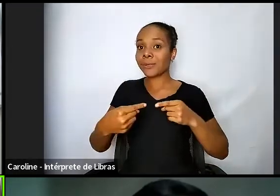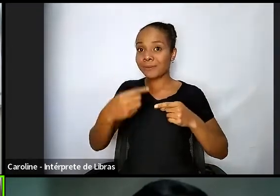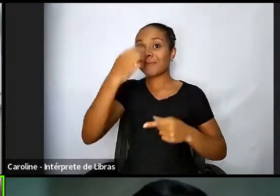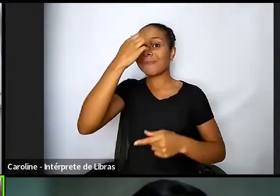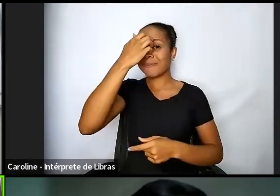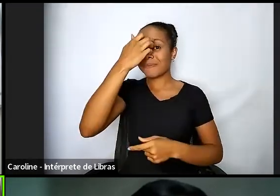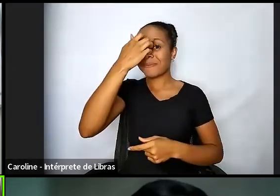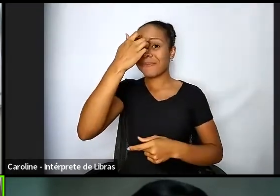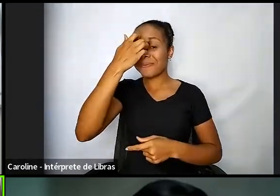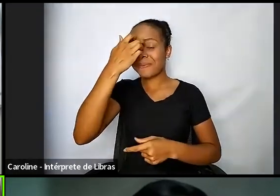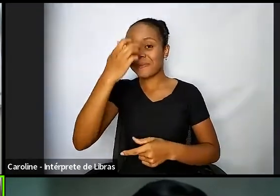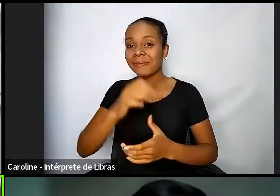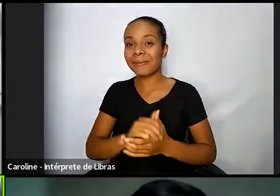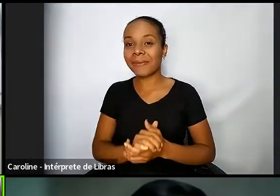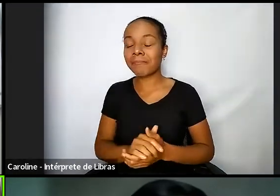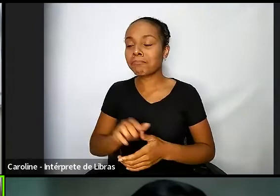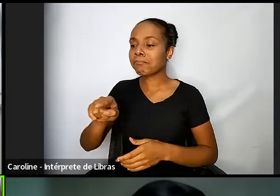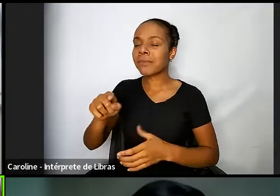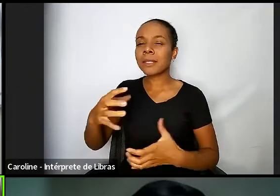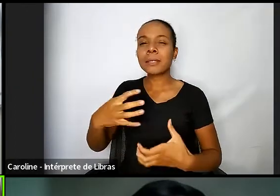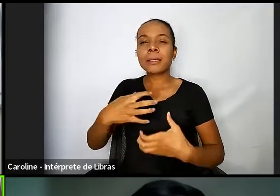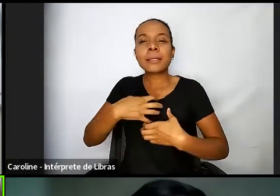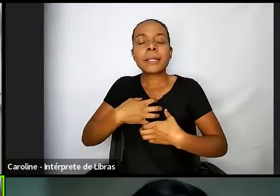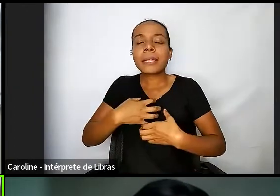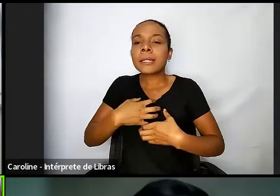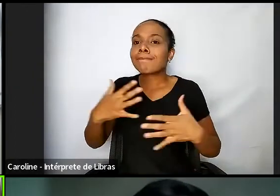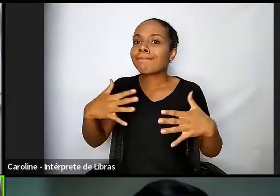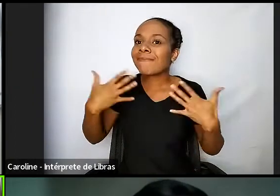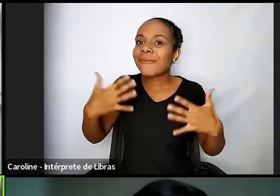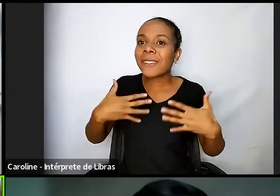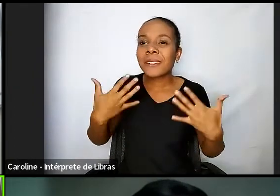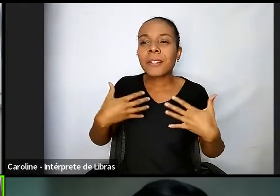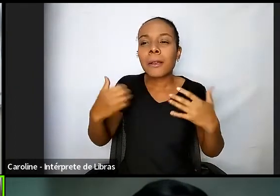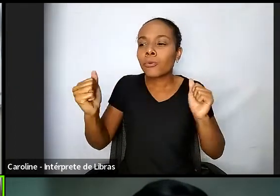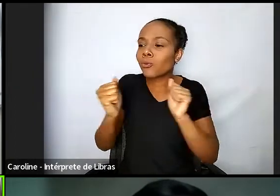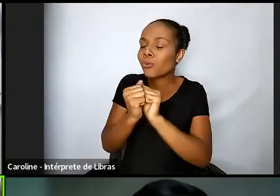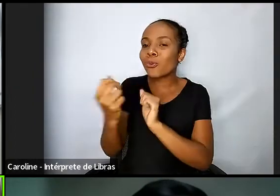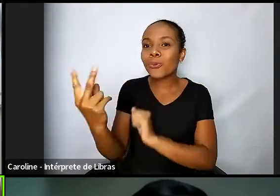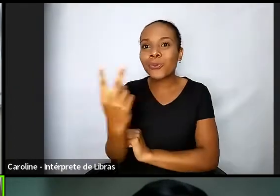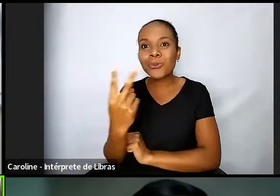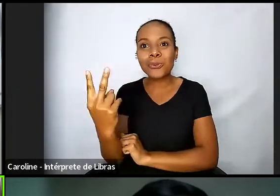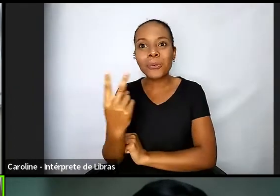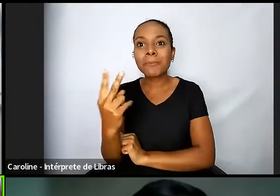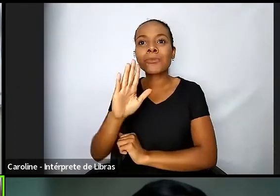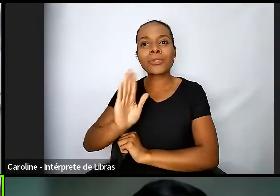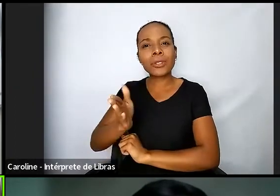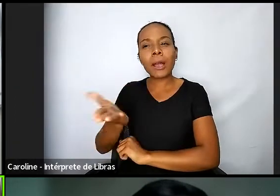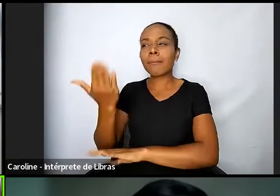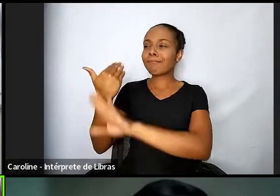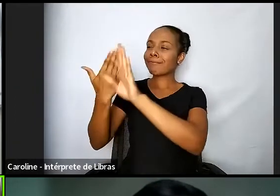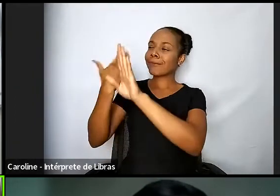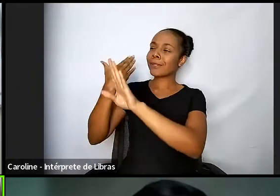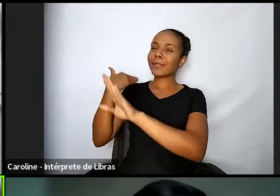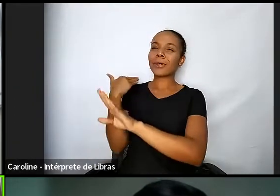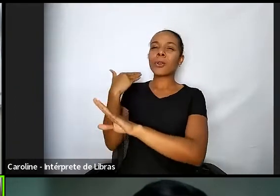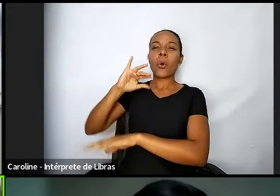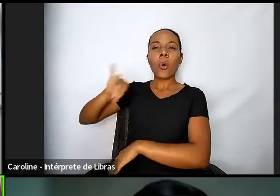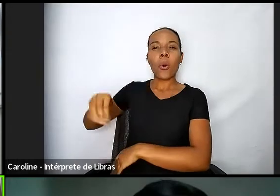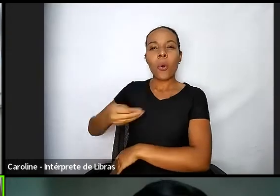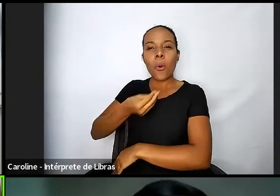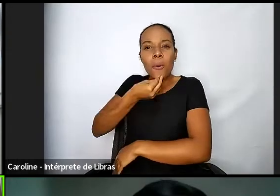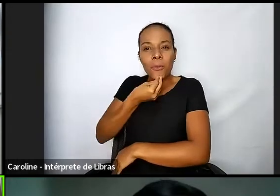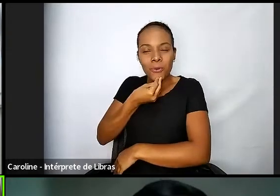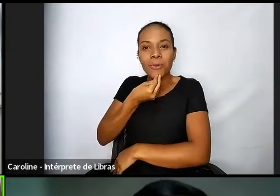muito grande estar com ele, com a Lívia, com quem eu já tinha tido oportunidade de compartilhar um projeto de